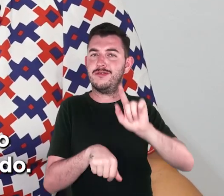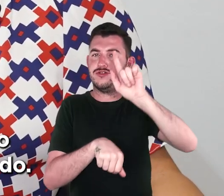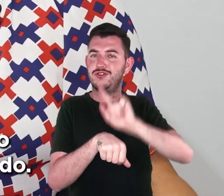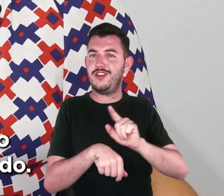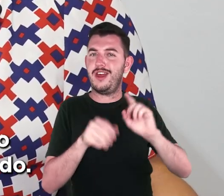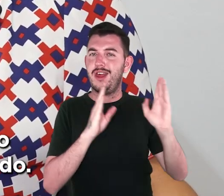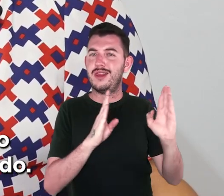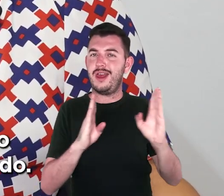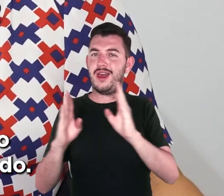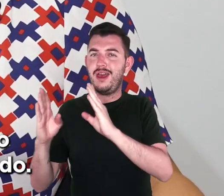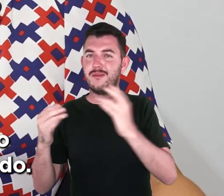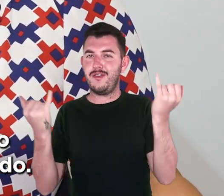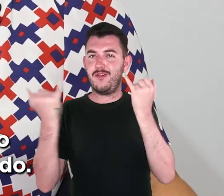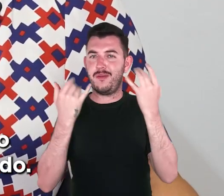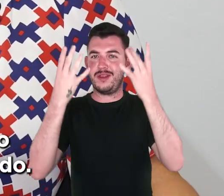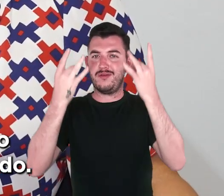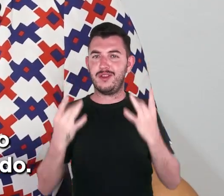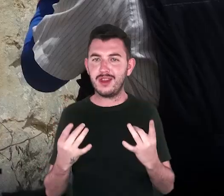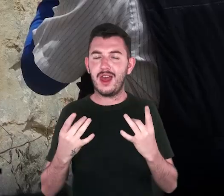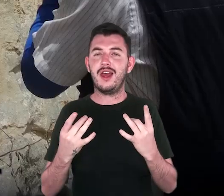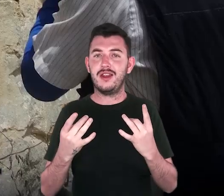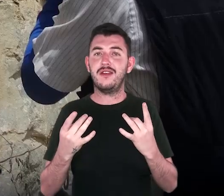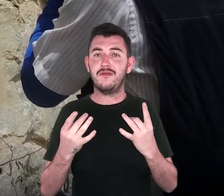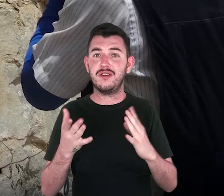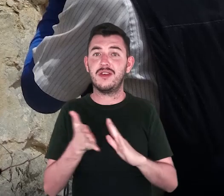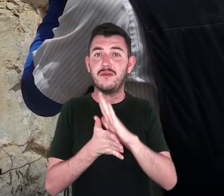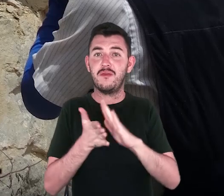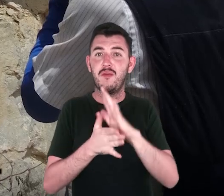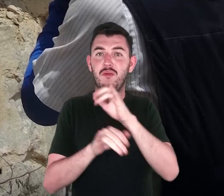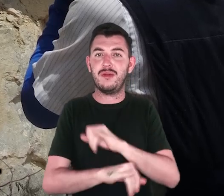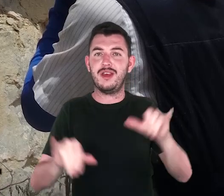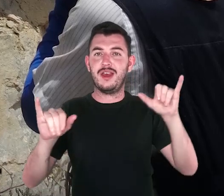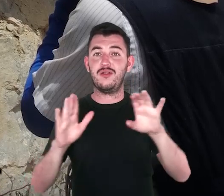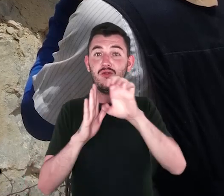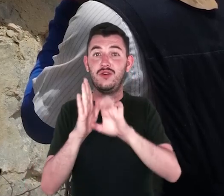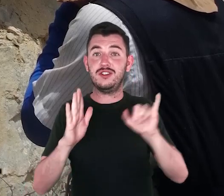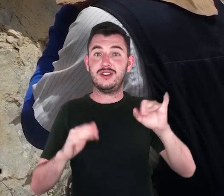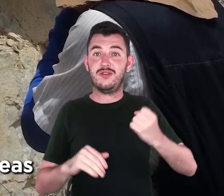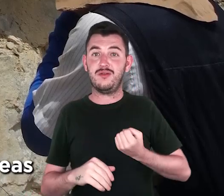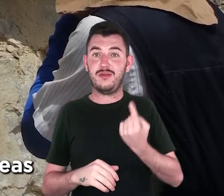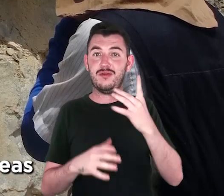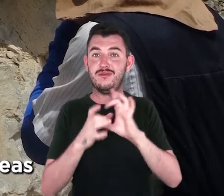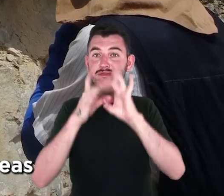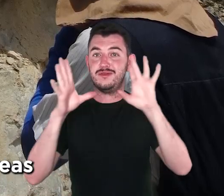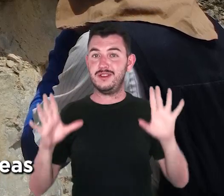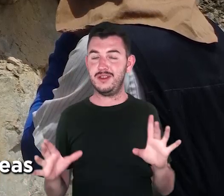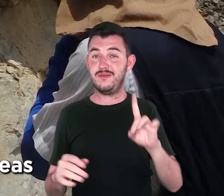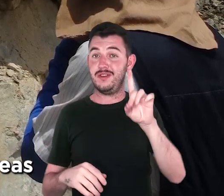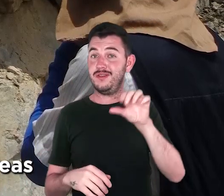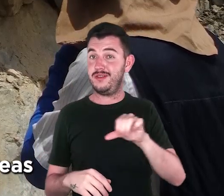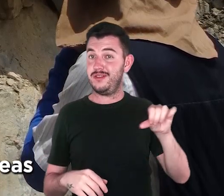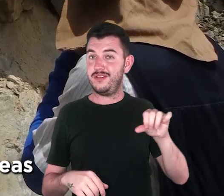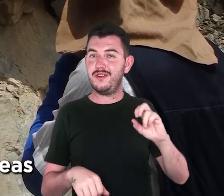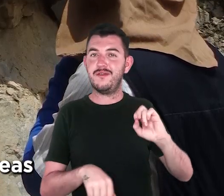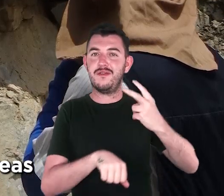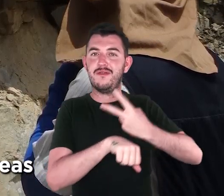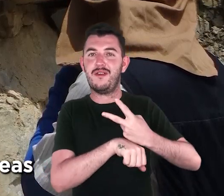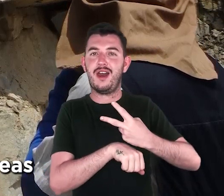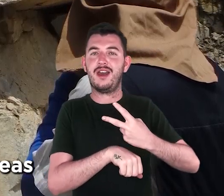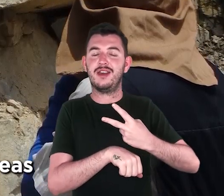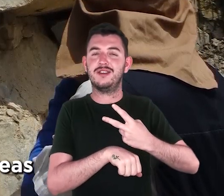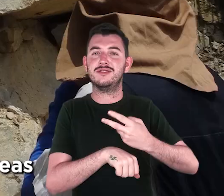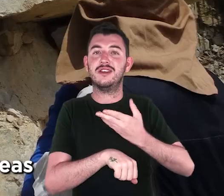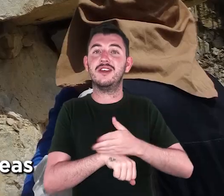etapas, tudo direitinho, publicado. O primeiro edital já está disponível. Ao todo, são 19 vagas nas